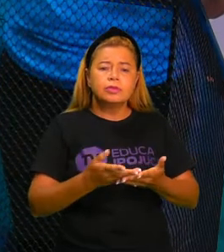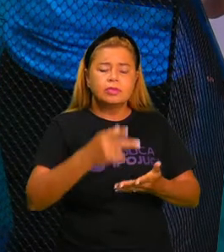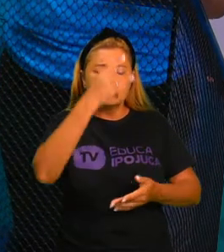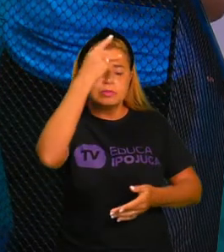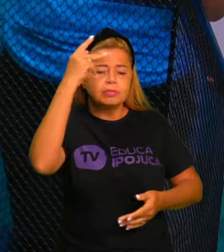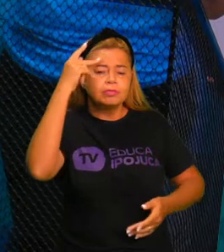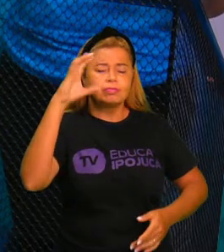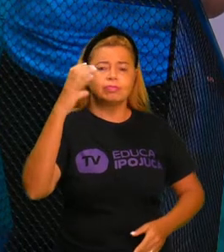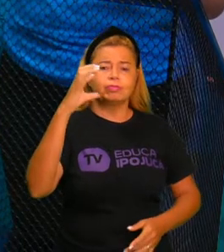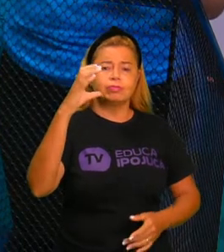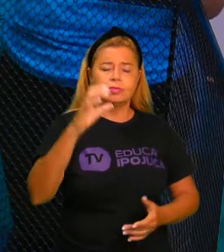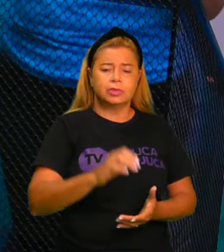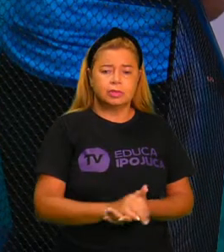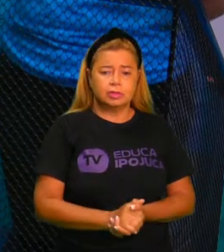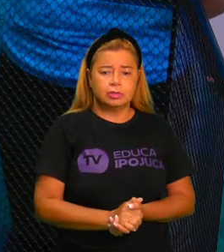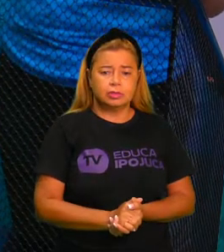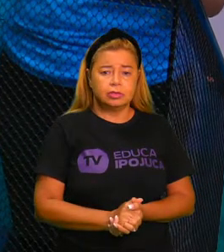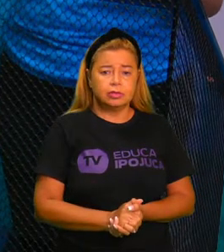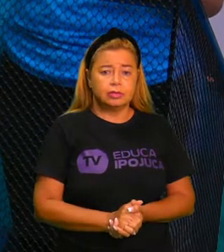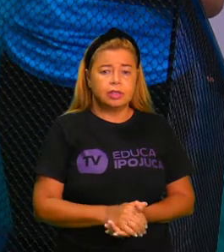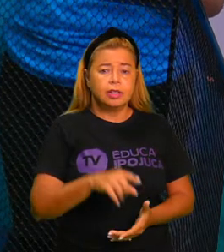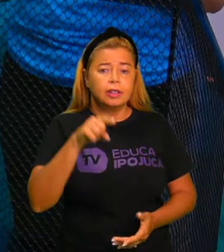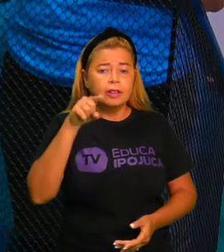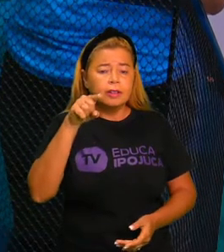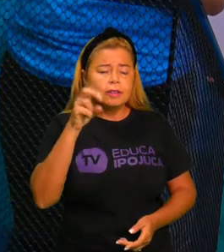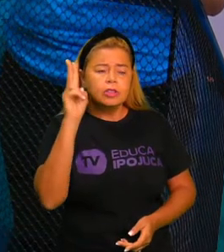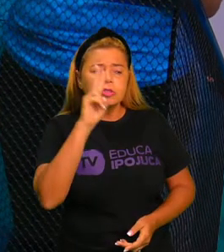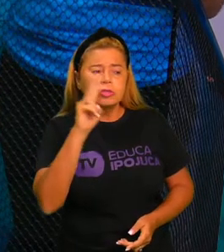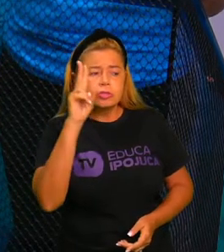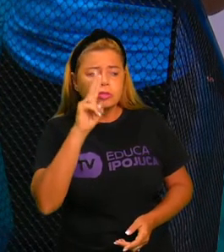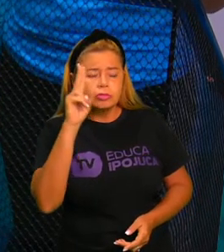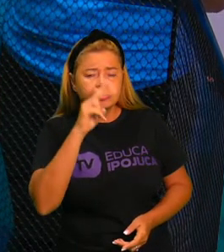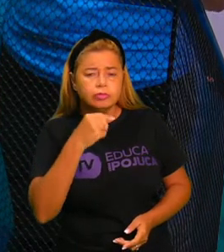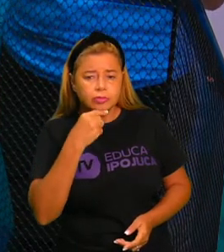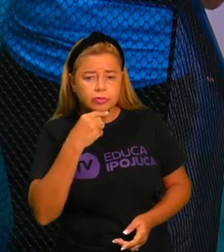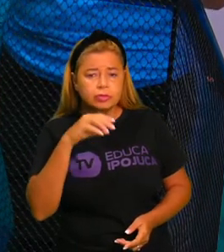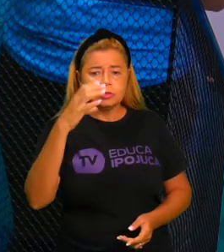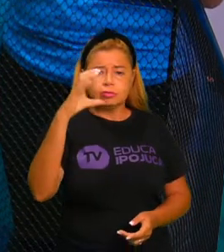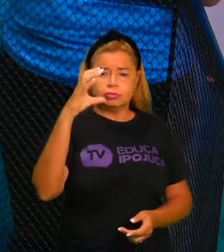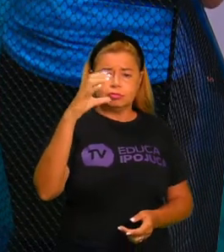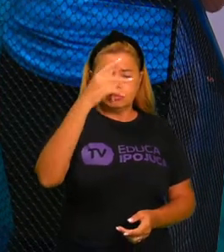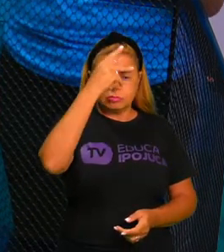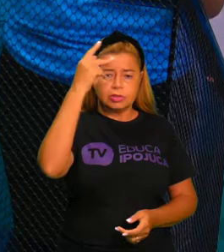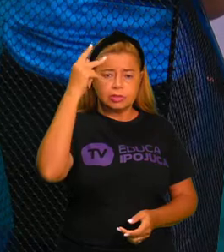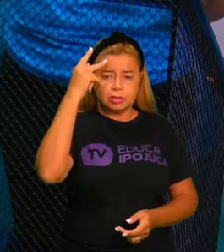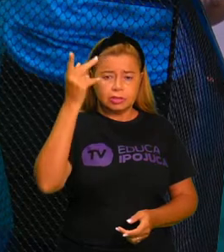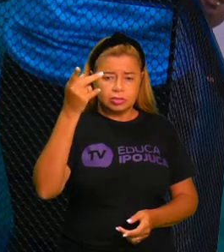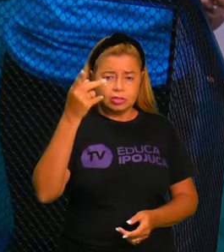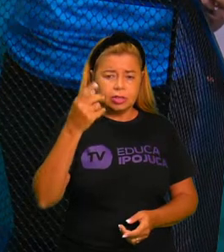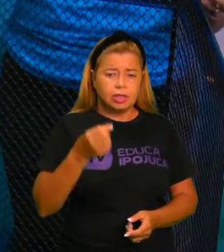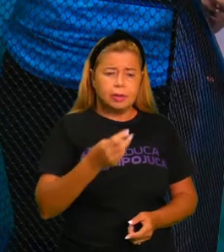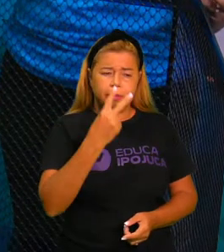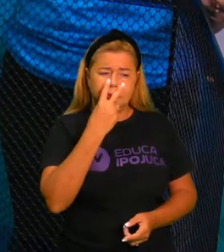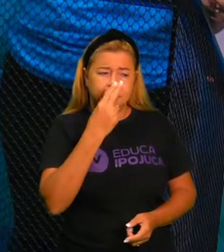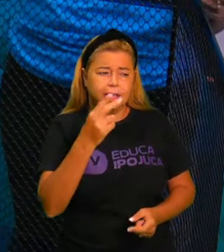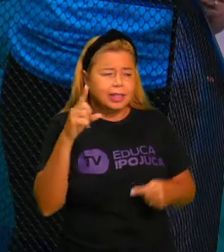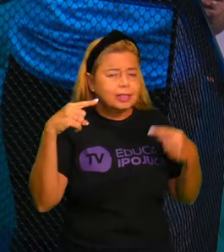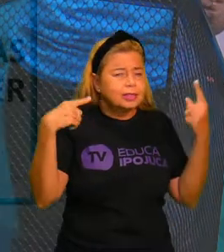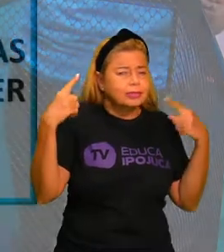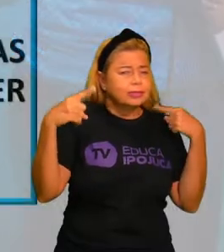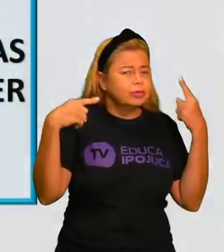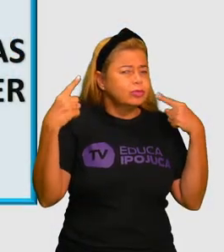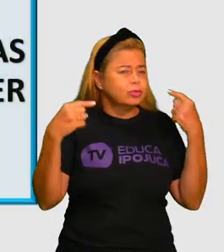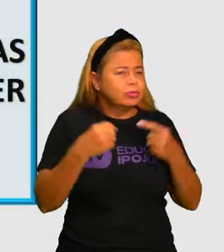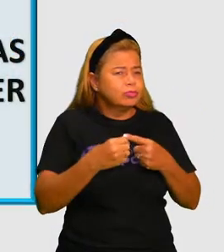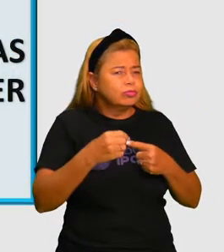Você já deve ter aquela imagem de cientista, né? Aquela pessoa meio louca, né? Cheio de interrogações na cabeça, como a gente costuma